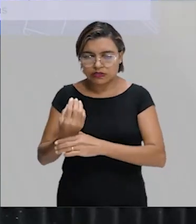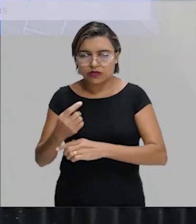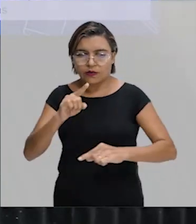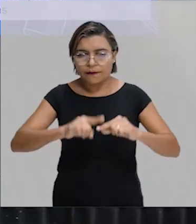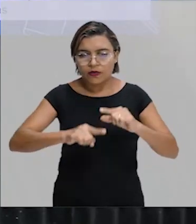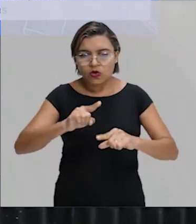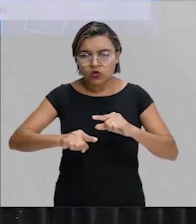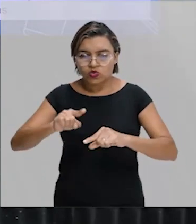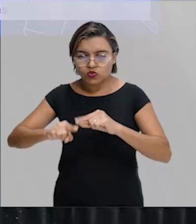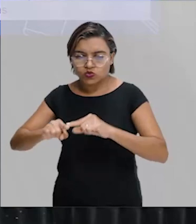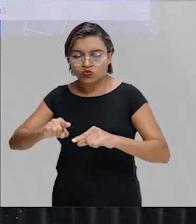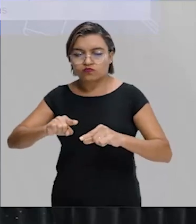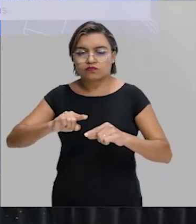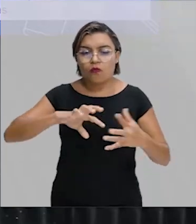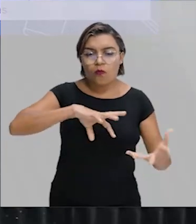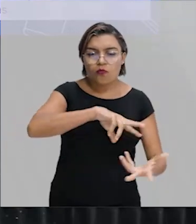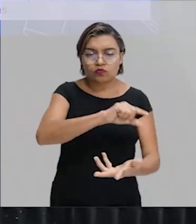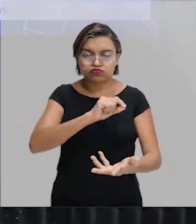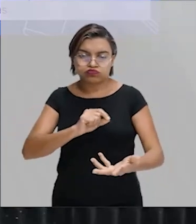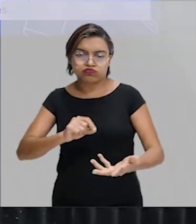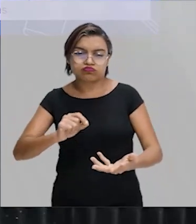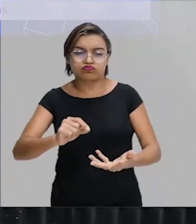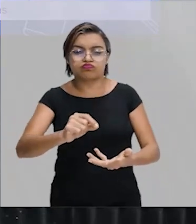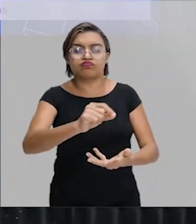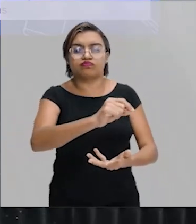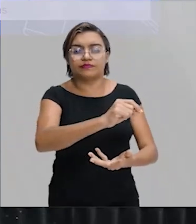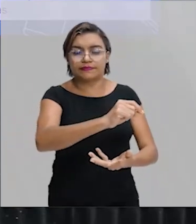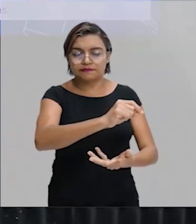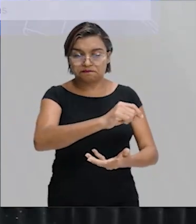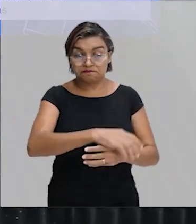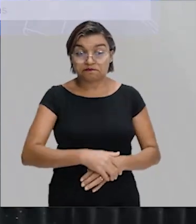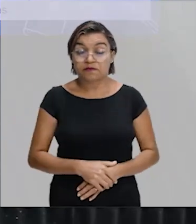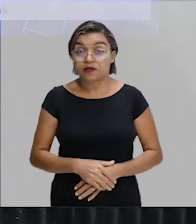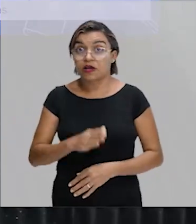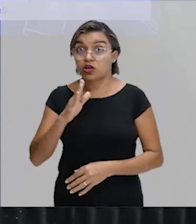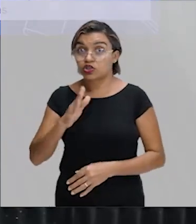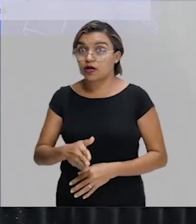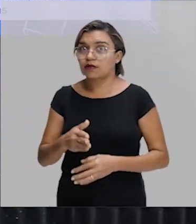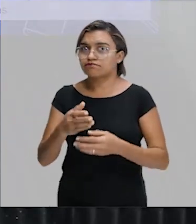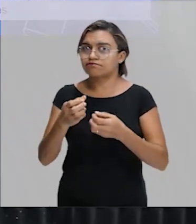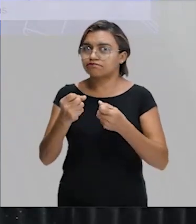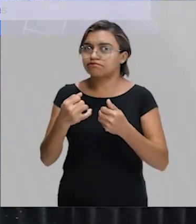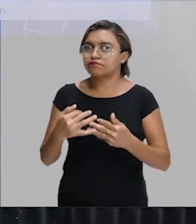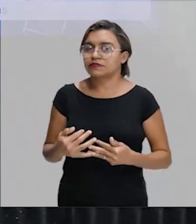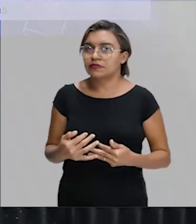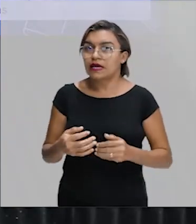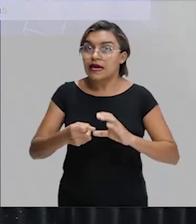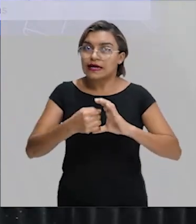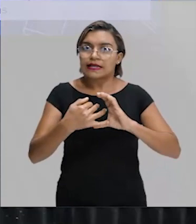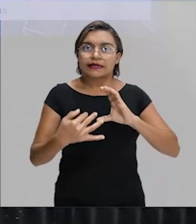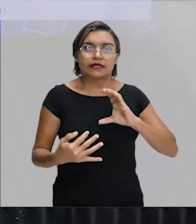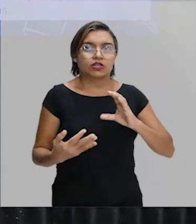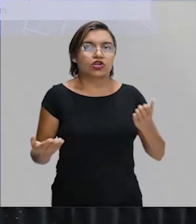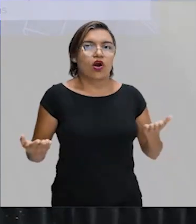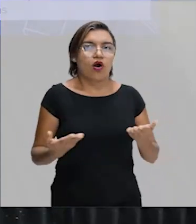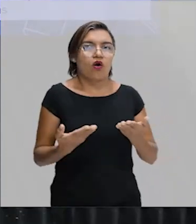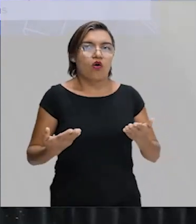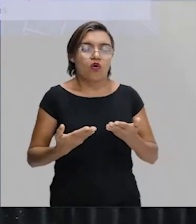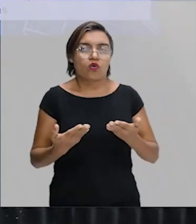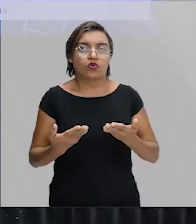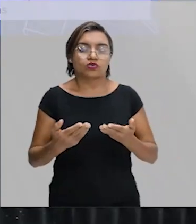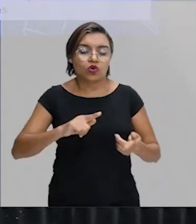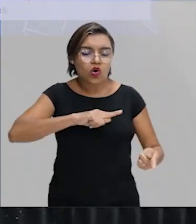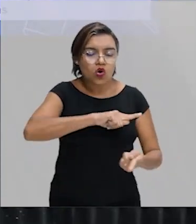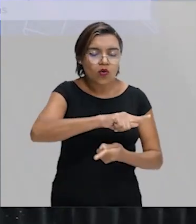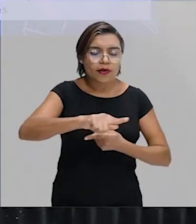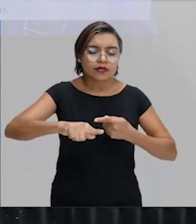descentralizados em várias partes do mundo. Galera, já falamos sobre isso. Na questão anterior, uma característica hoje, justamente com essa evolução da